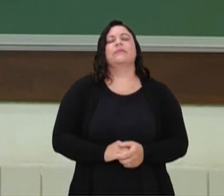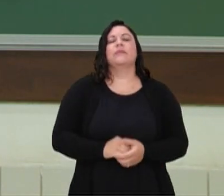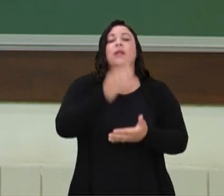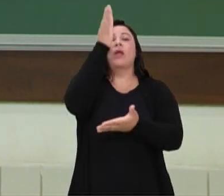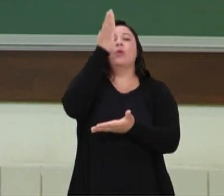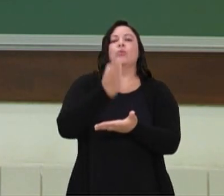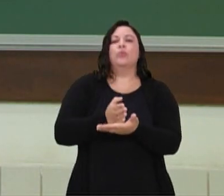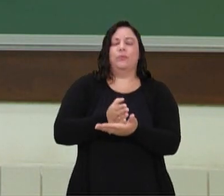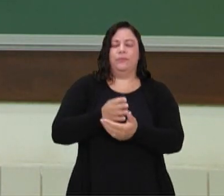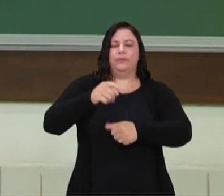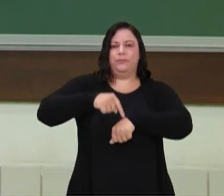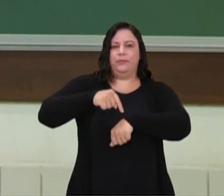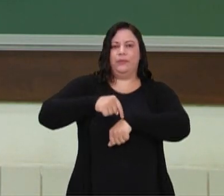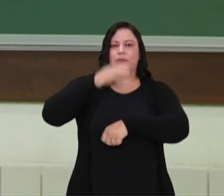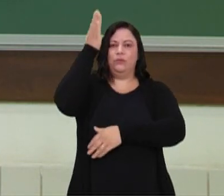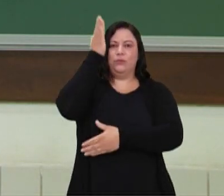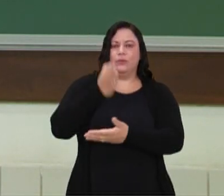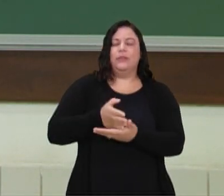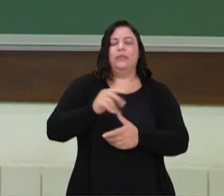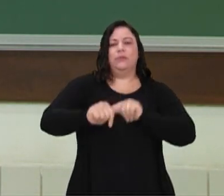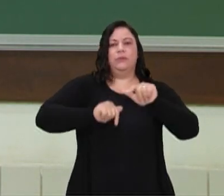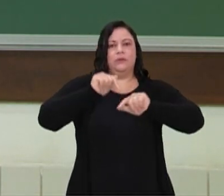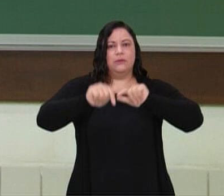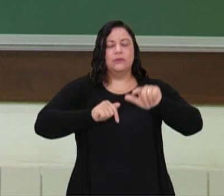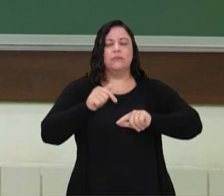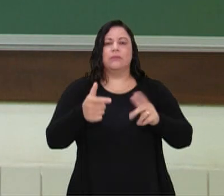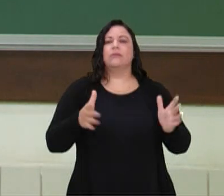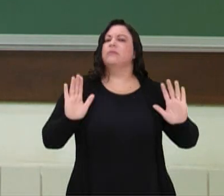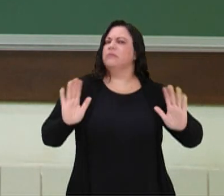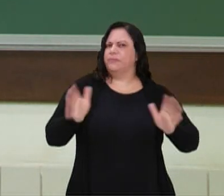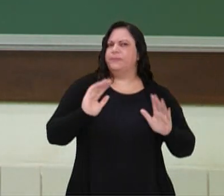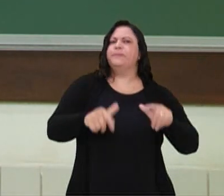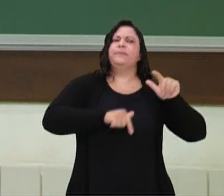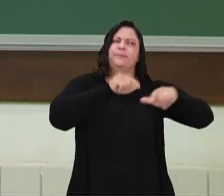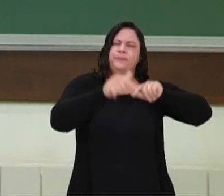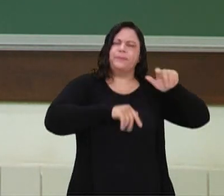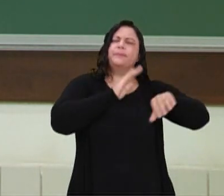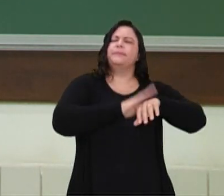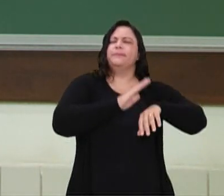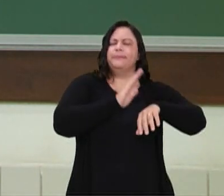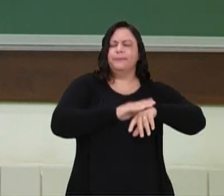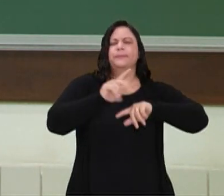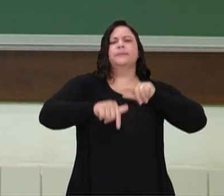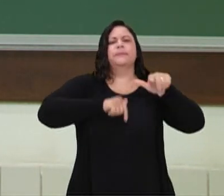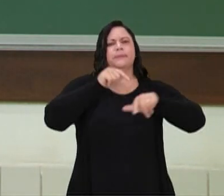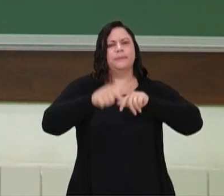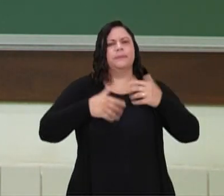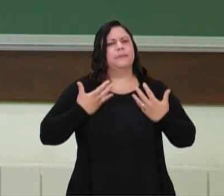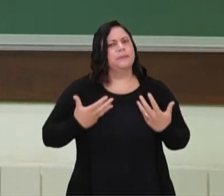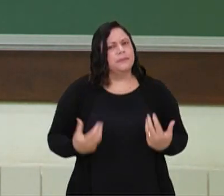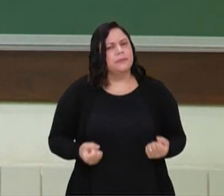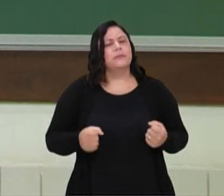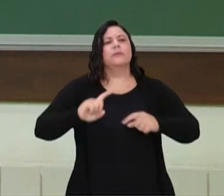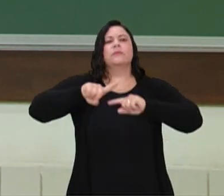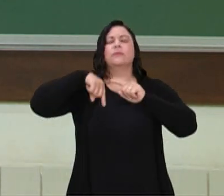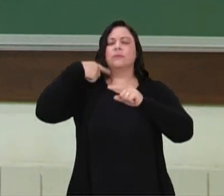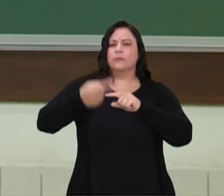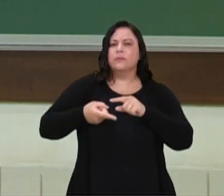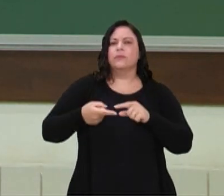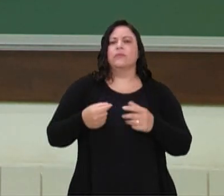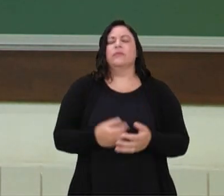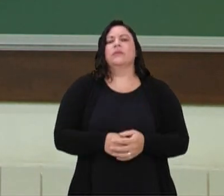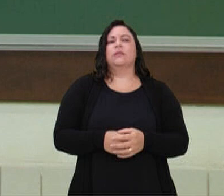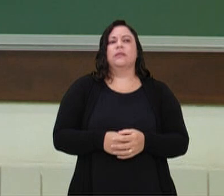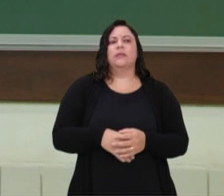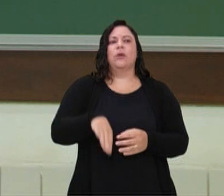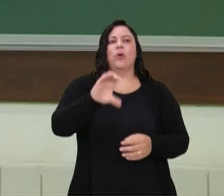Quando acontece no meio, então quer dizer o quê? O funcionário já trabalhou, então ele já teve um desgaste, então aí vem a ginástica laboral